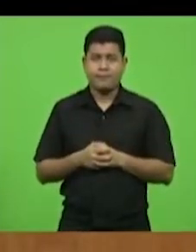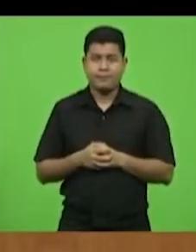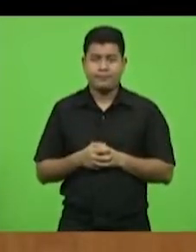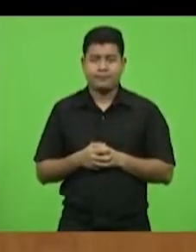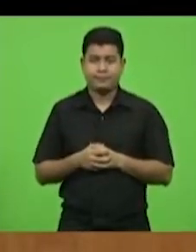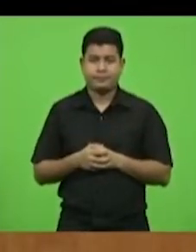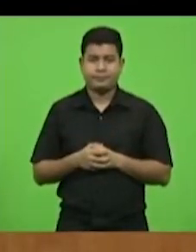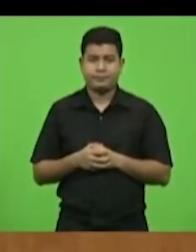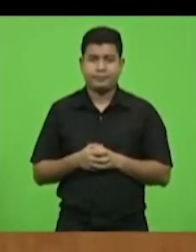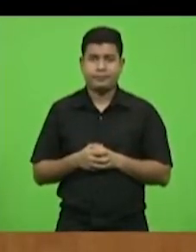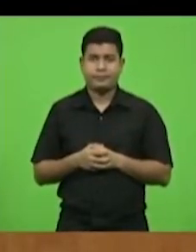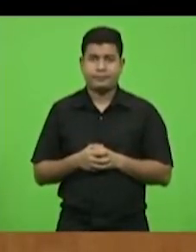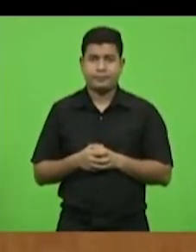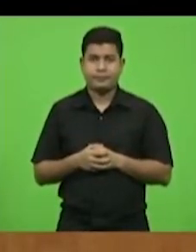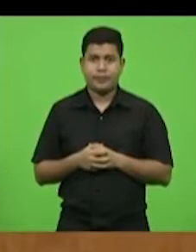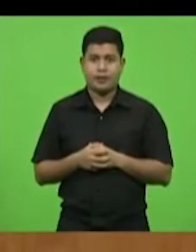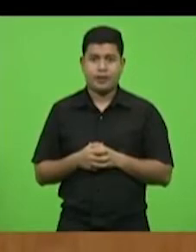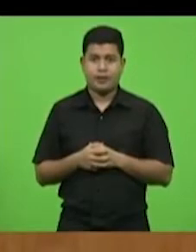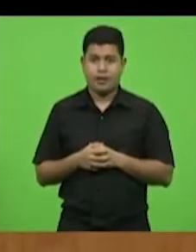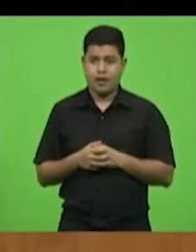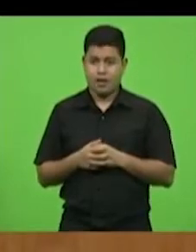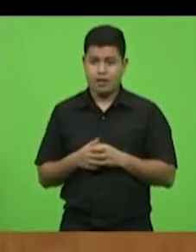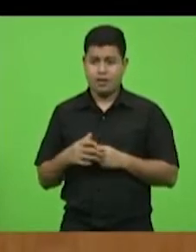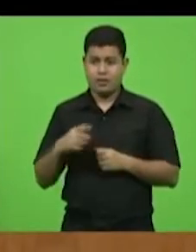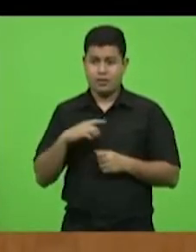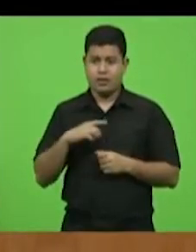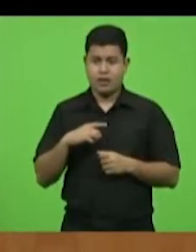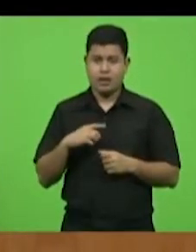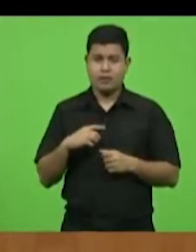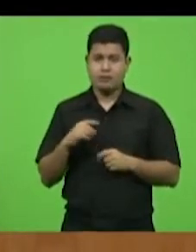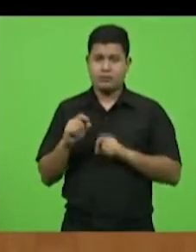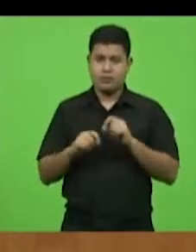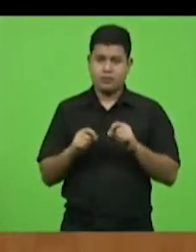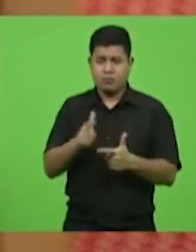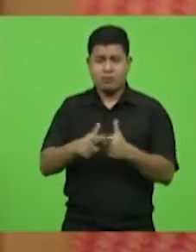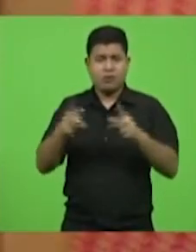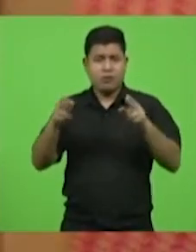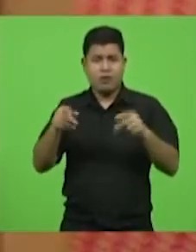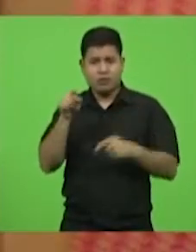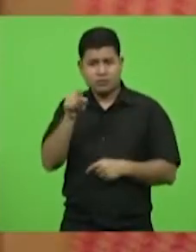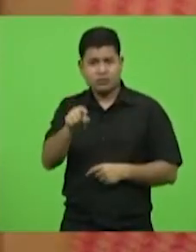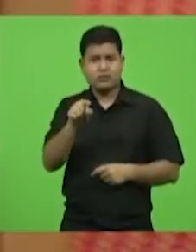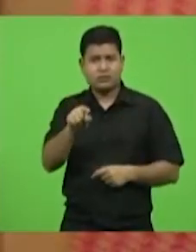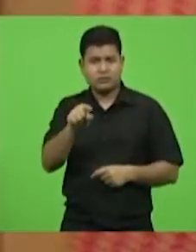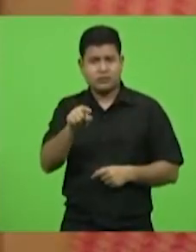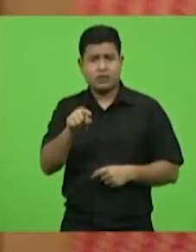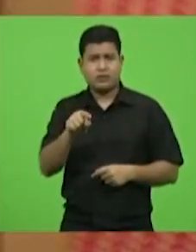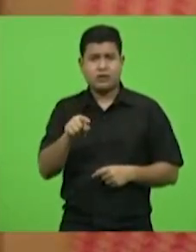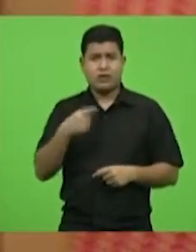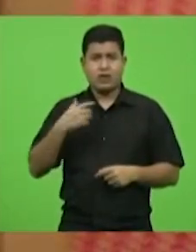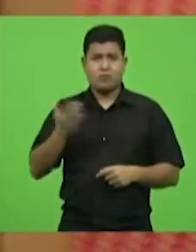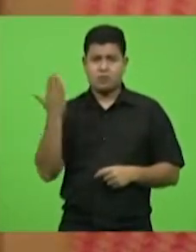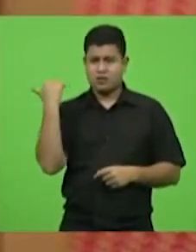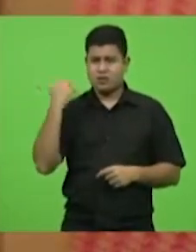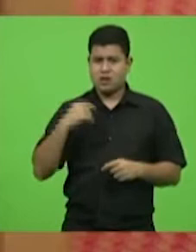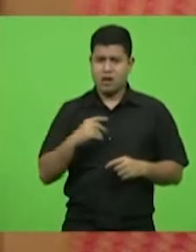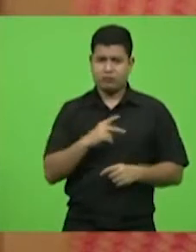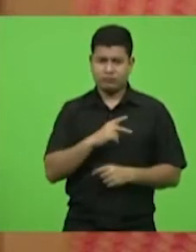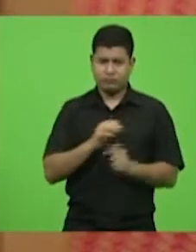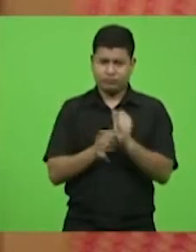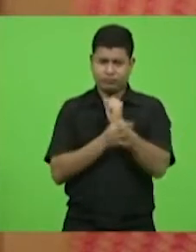o peso desse momento. Eu, que fui da segurança pública